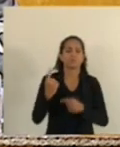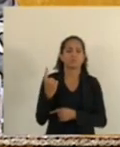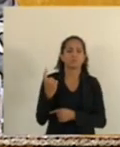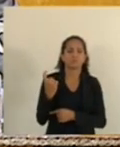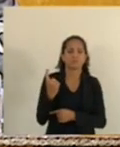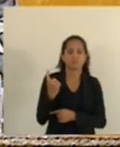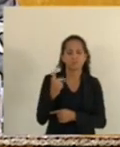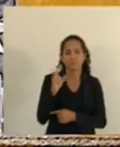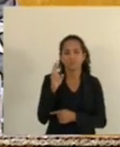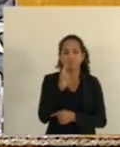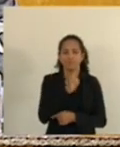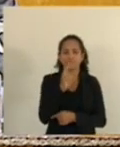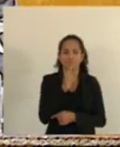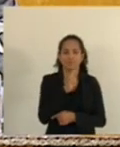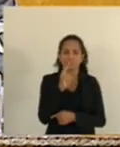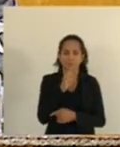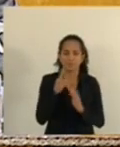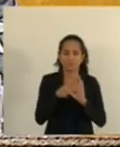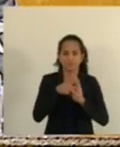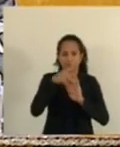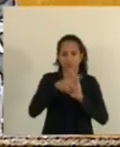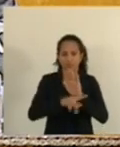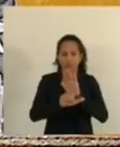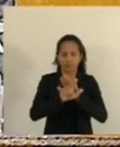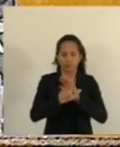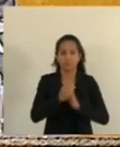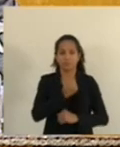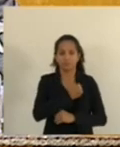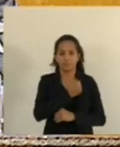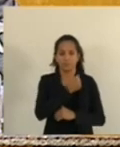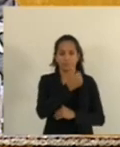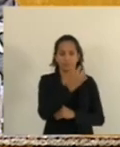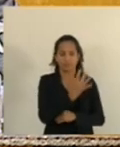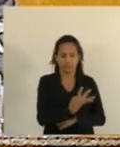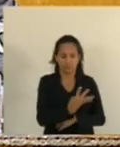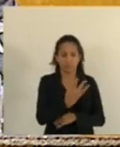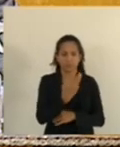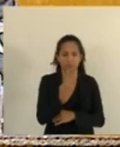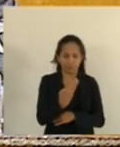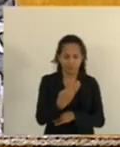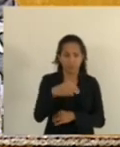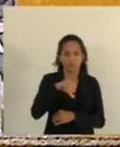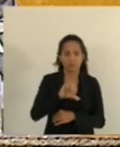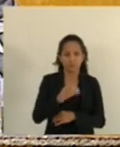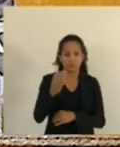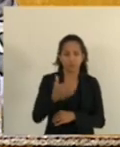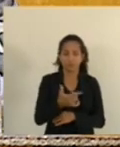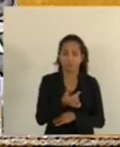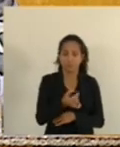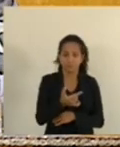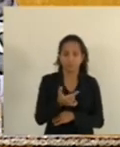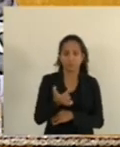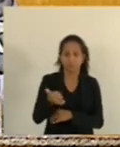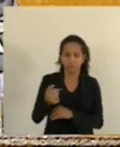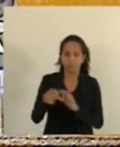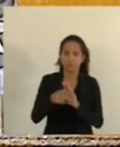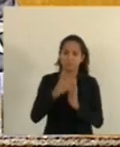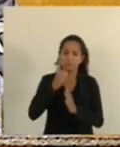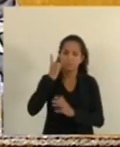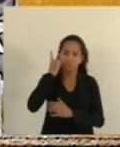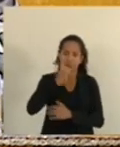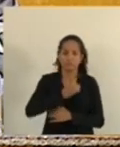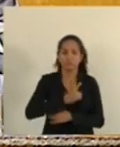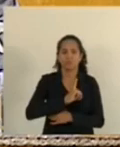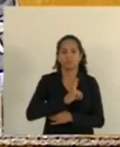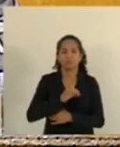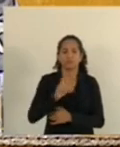em regime de urgência Do projeto de lei de número 439, barro 2021 Do deputado delegado